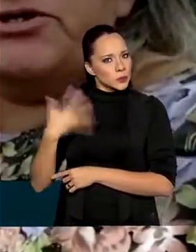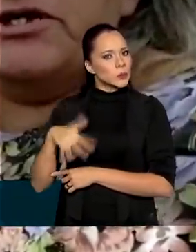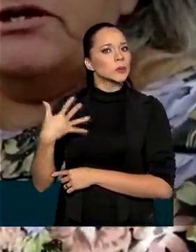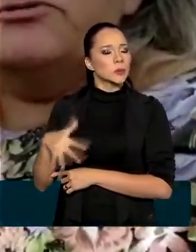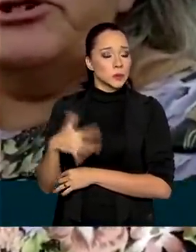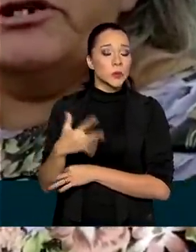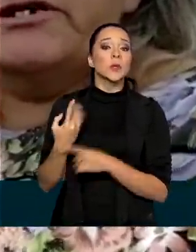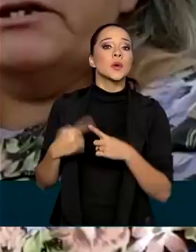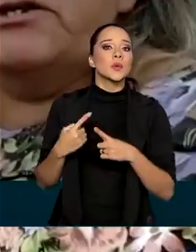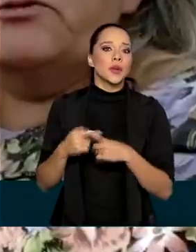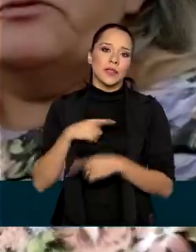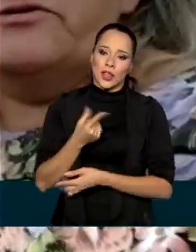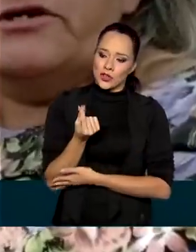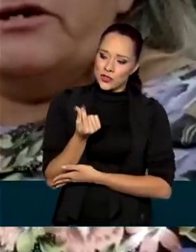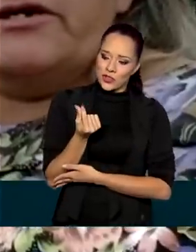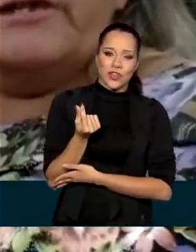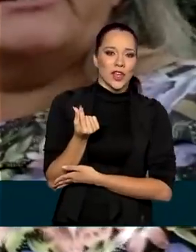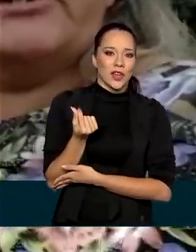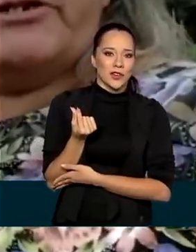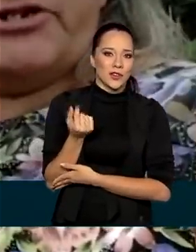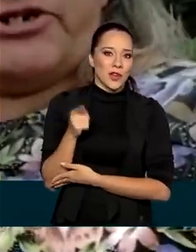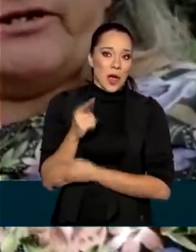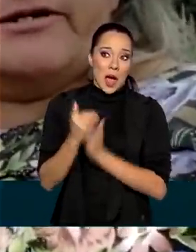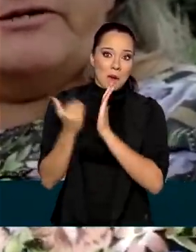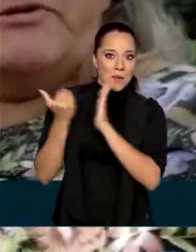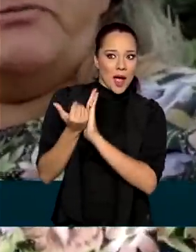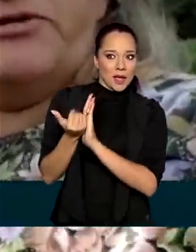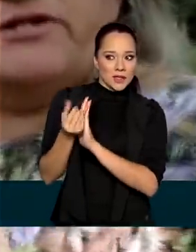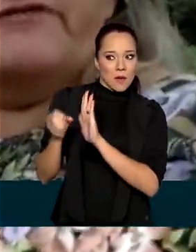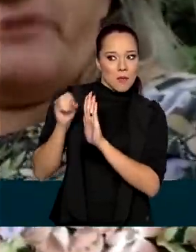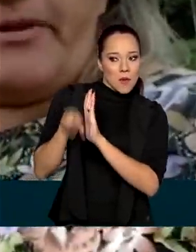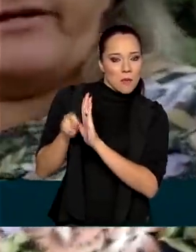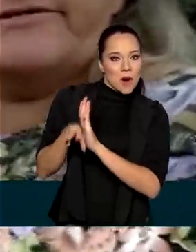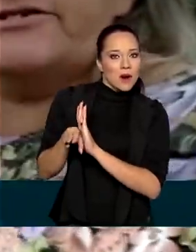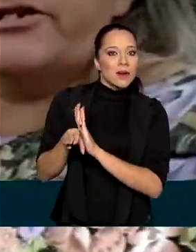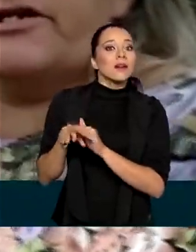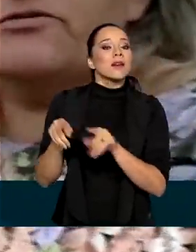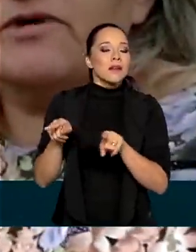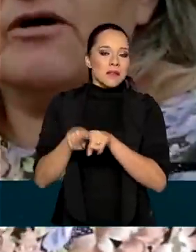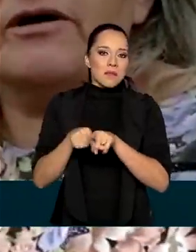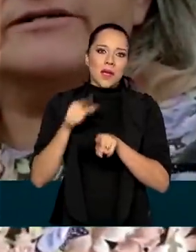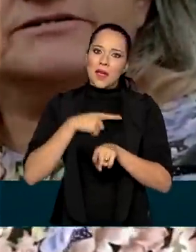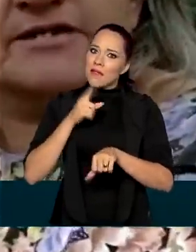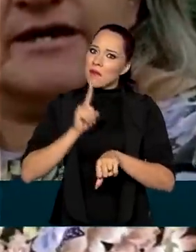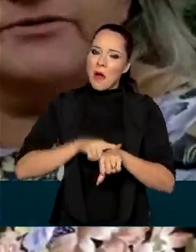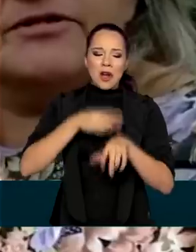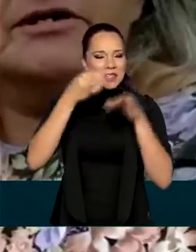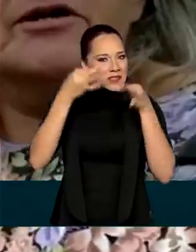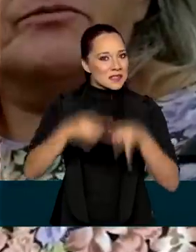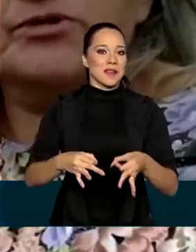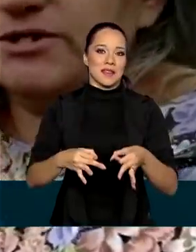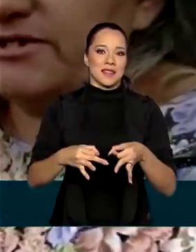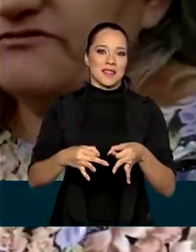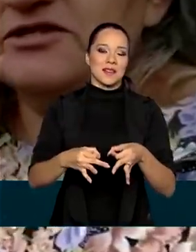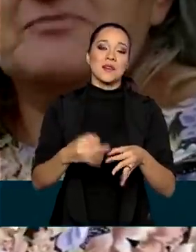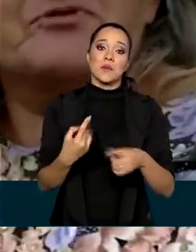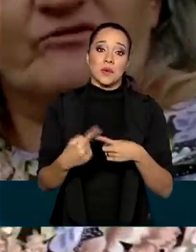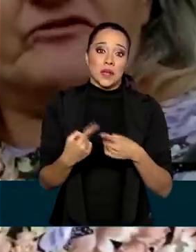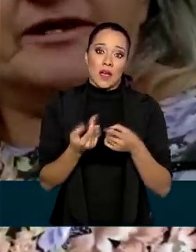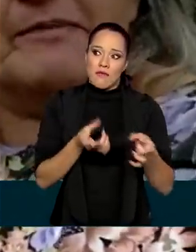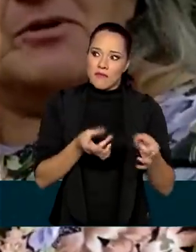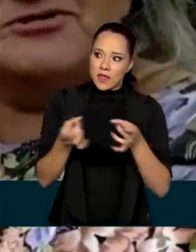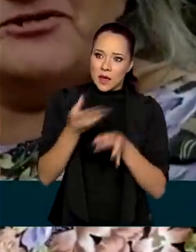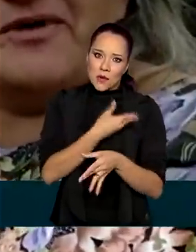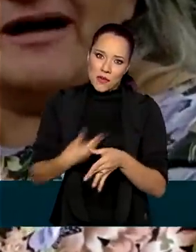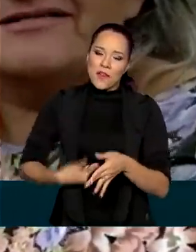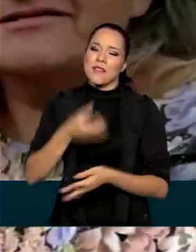porque tem um dinheirinho extra que chega e, por incrível que pareça, chega numa hora certa, porque vender